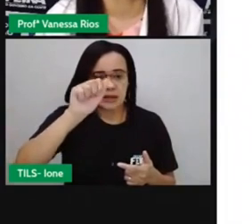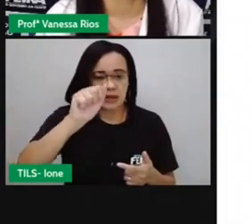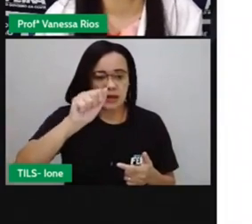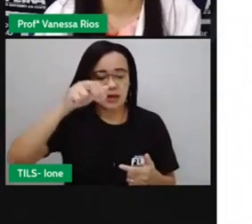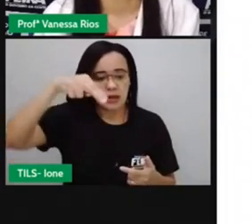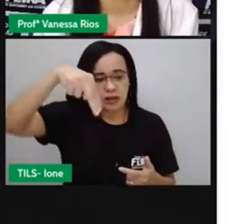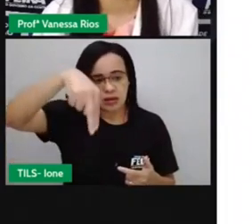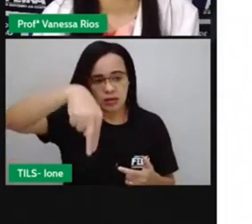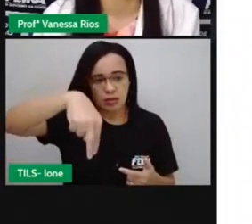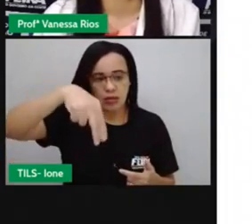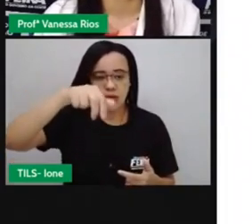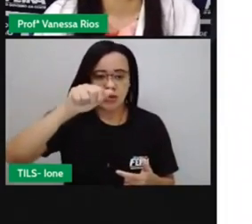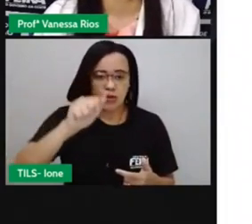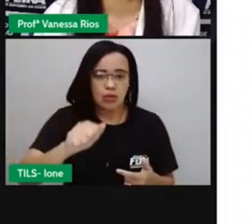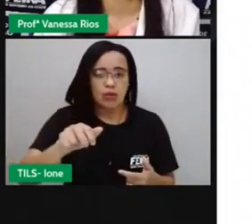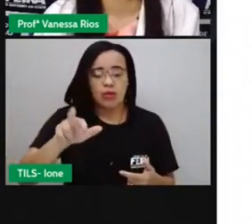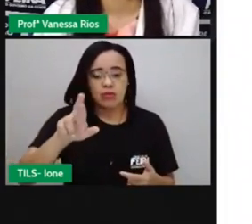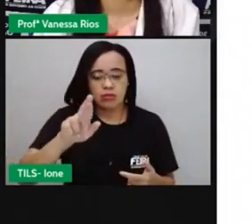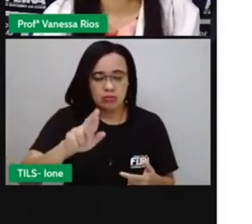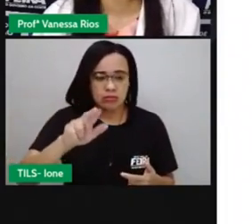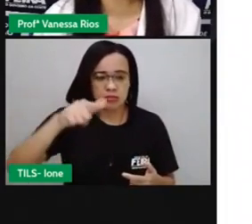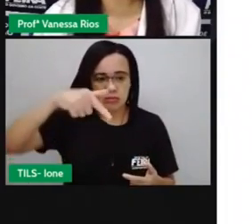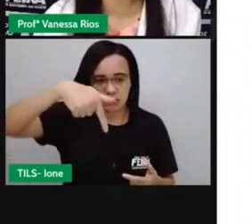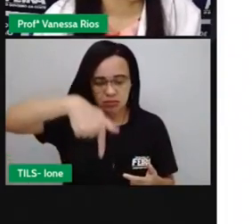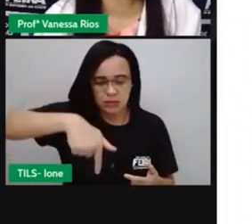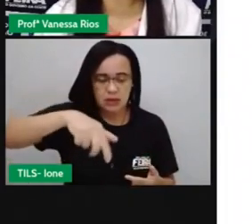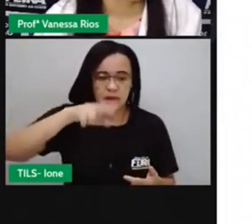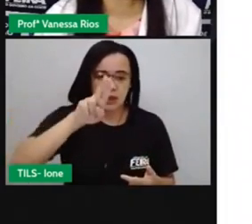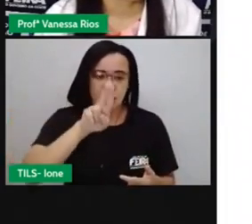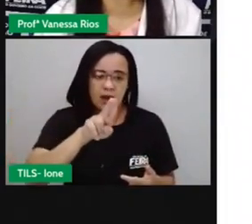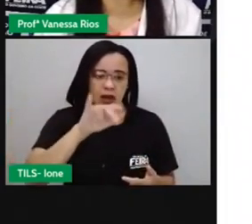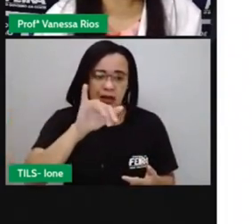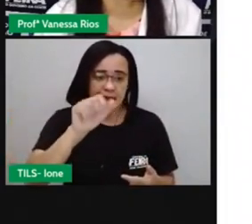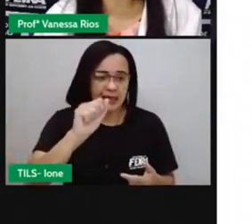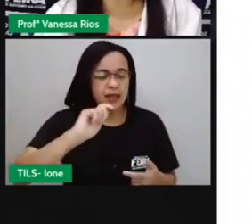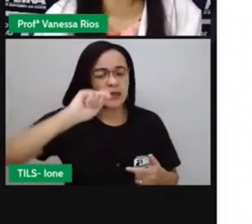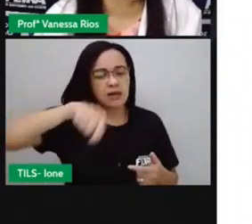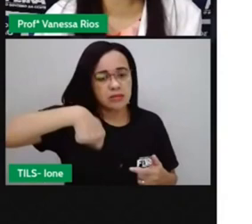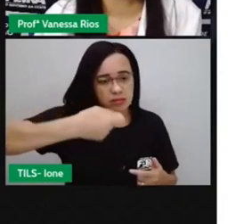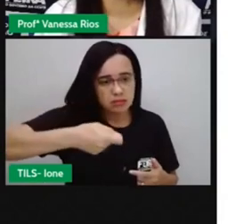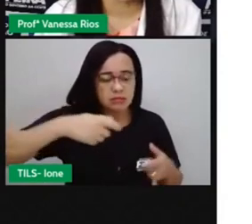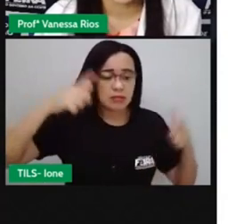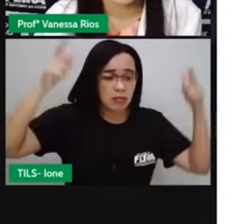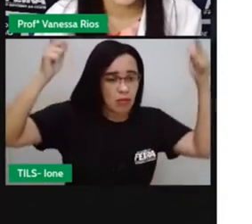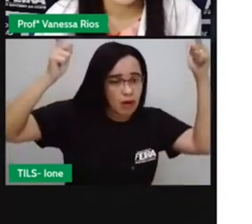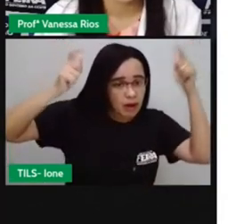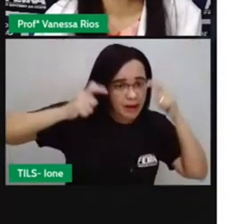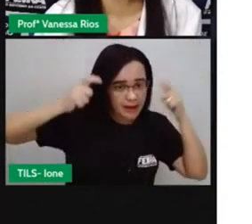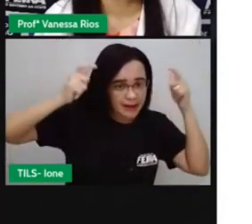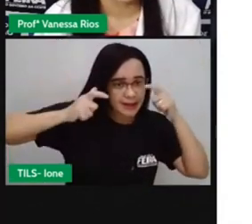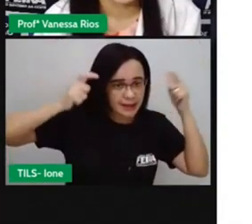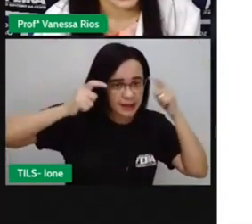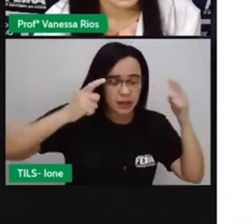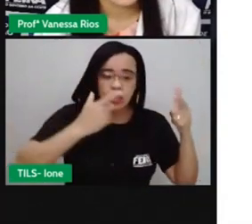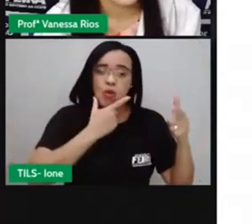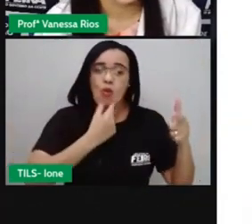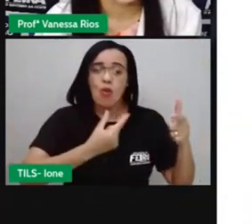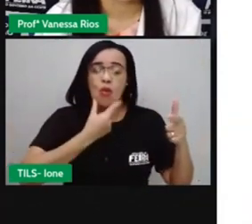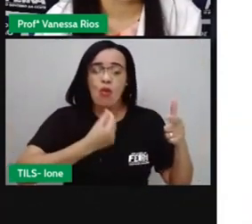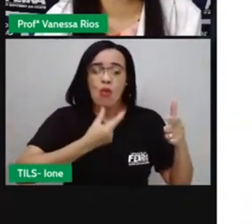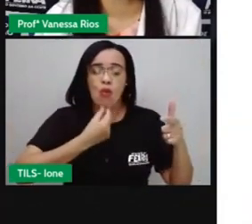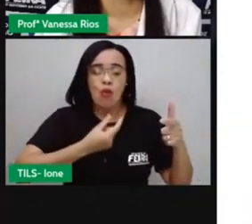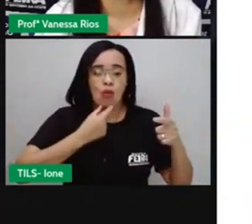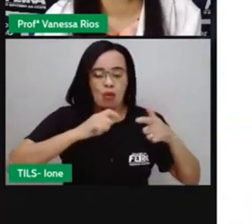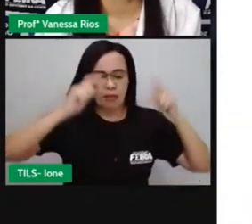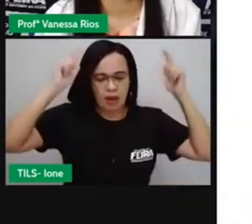acontecesse em nosso país. Na monarquia, o país é governado pelo rei ou monarca,